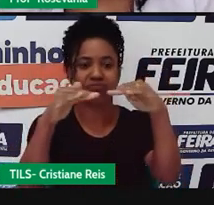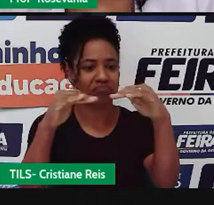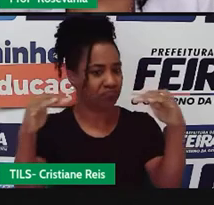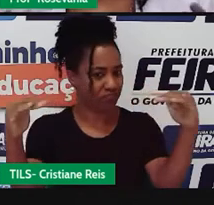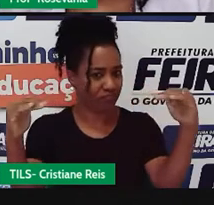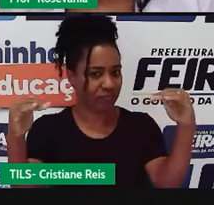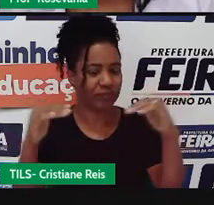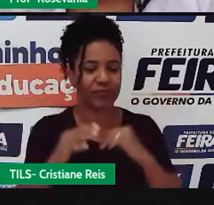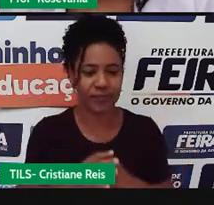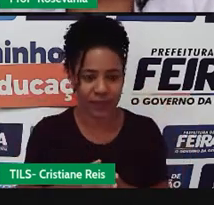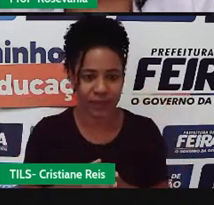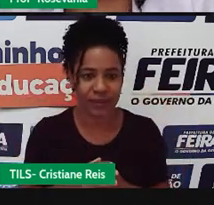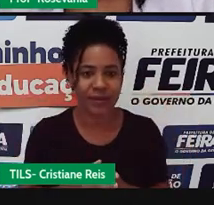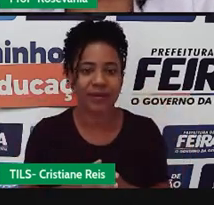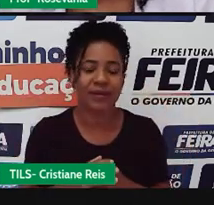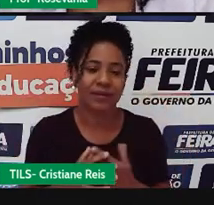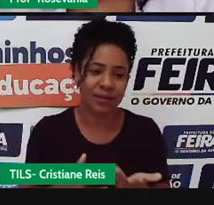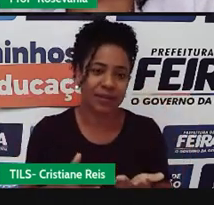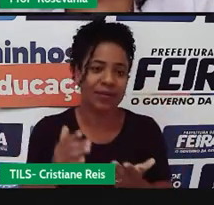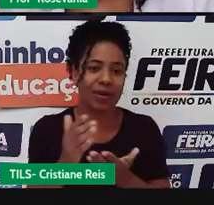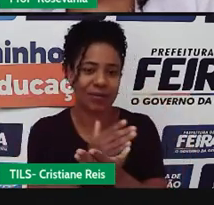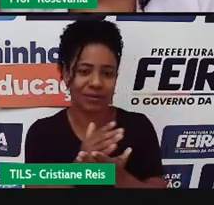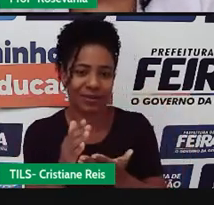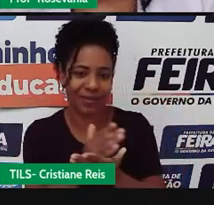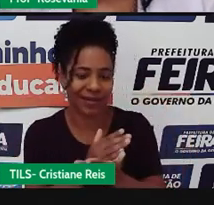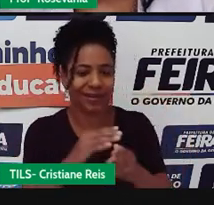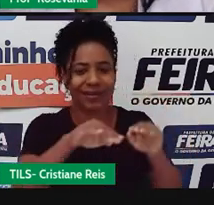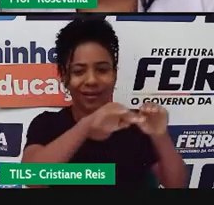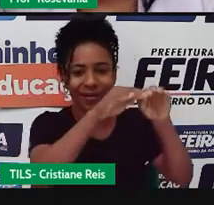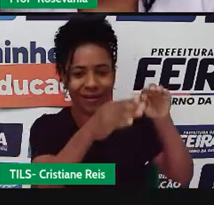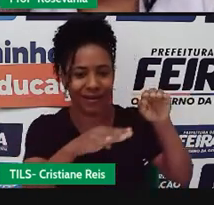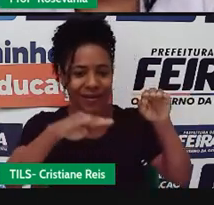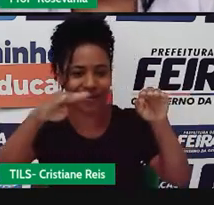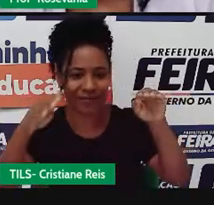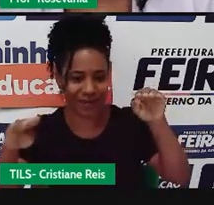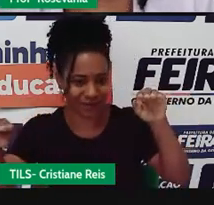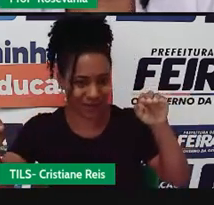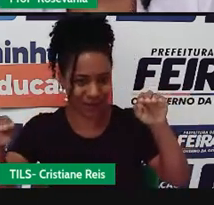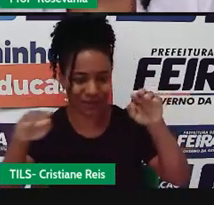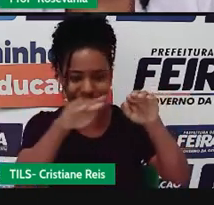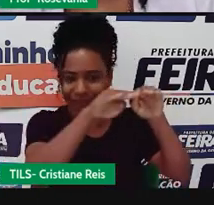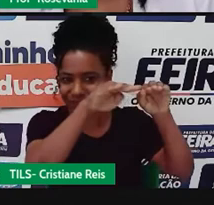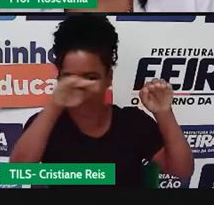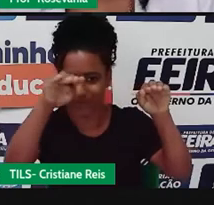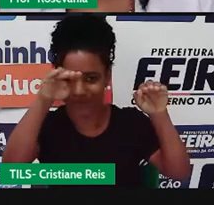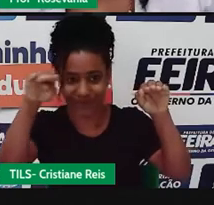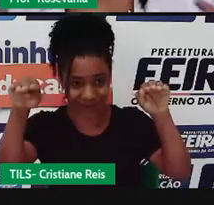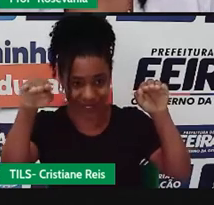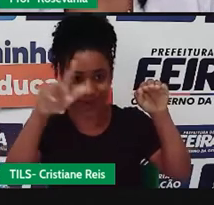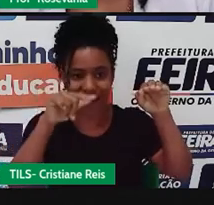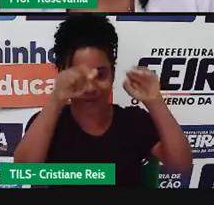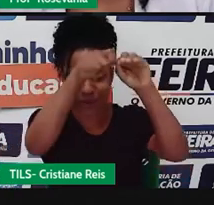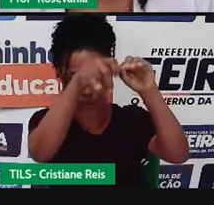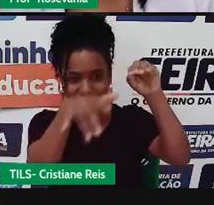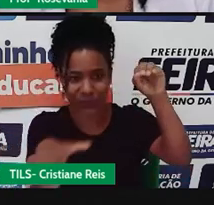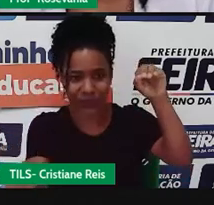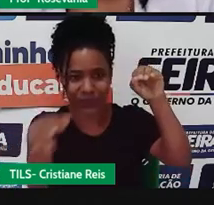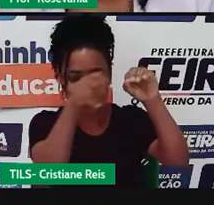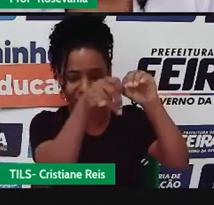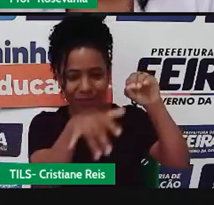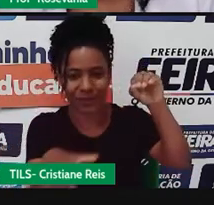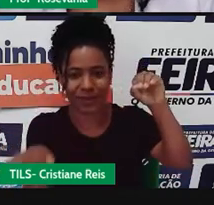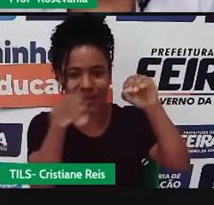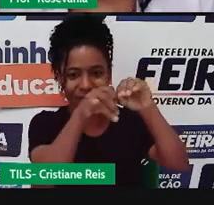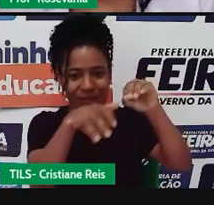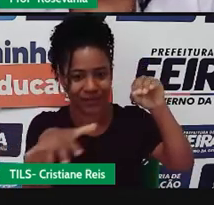regularizado. São rios de planaltos, mais uma vez, né, ou seja, daqui, né, que nascem de áreas um pouco mais elevadas, e a drenagem